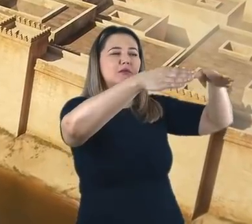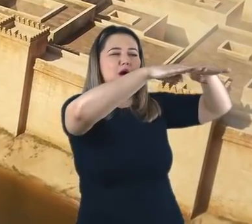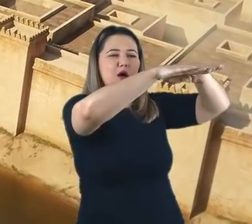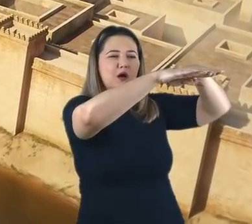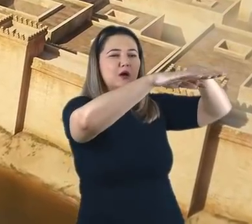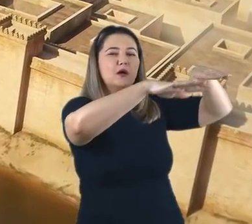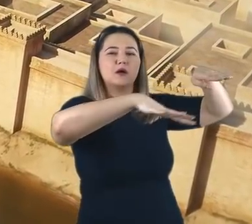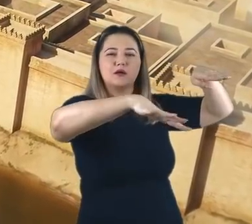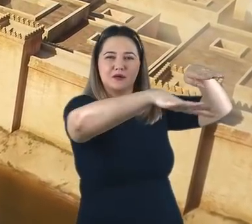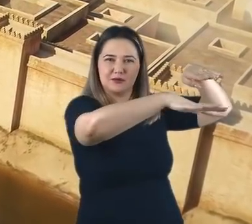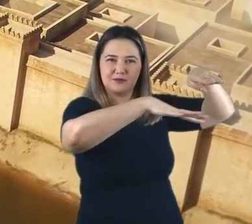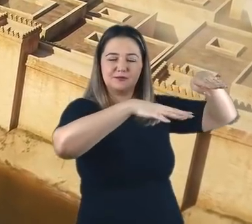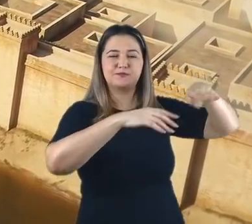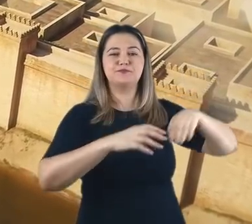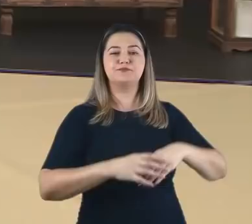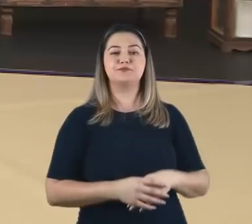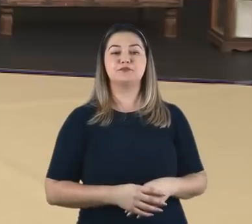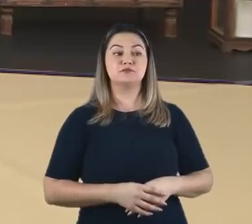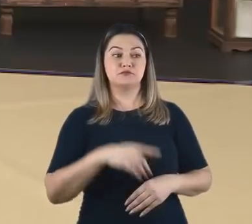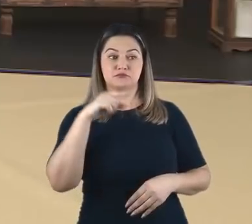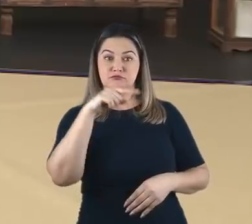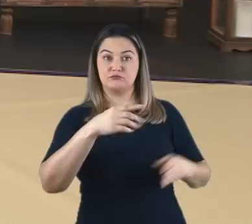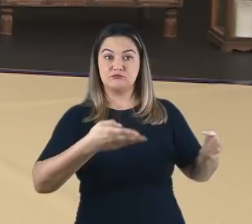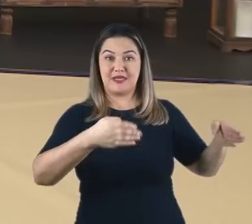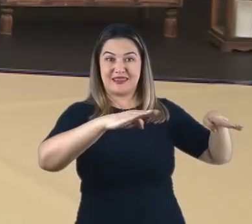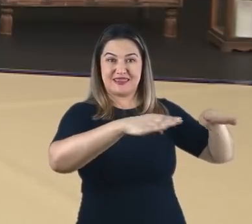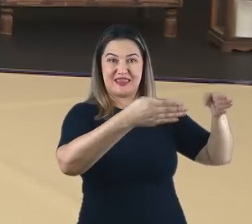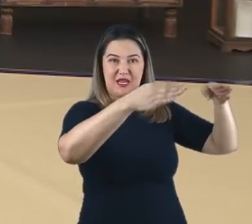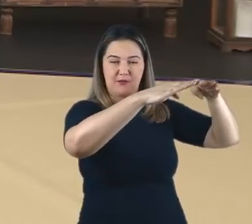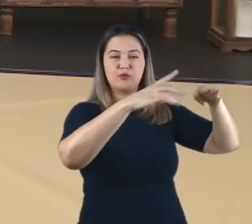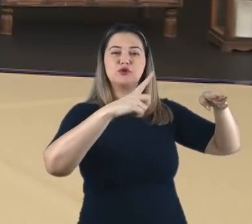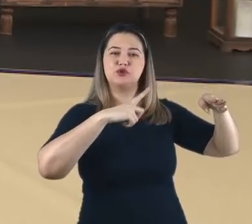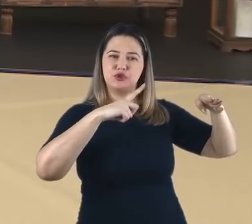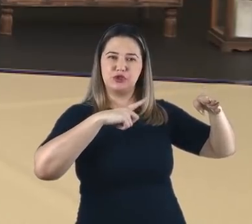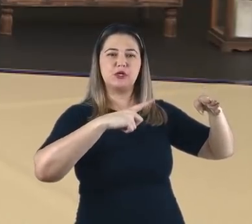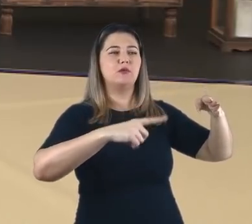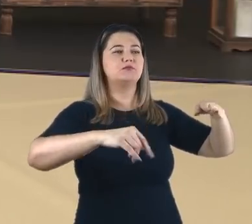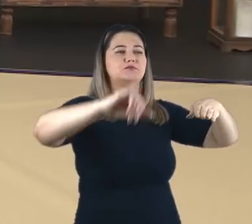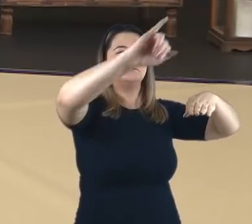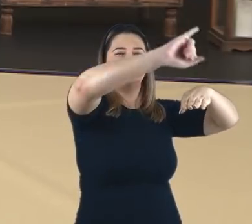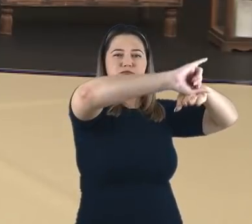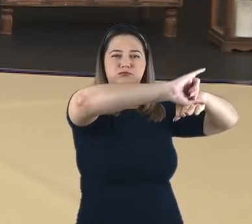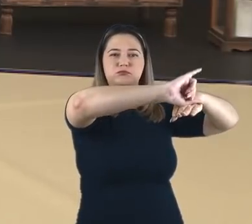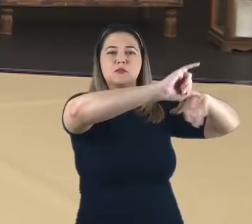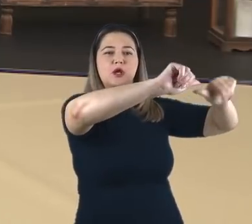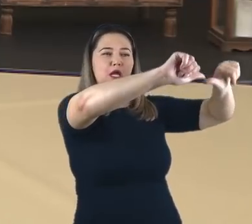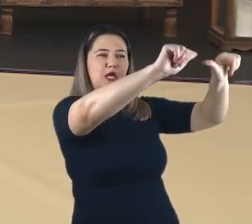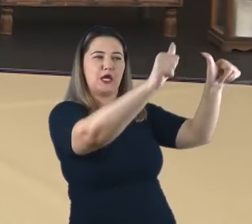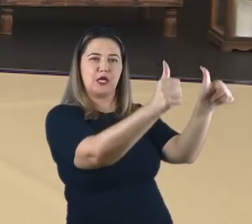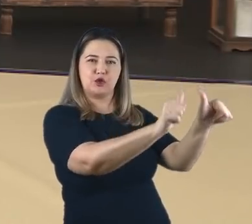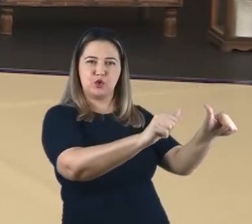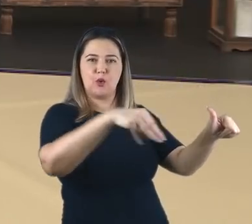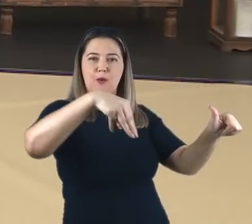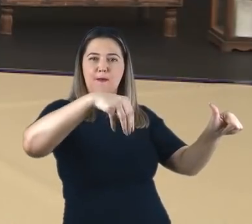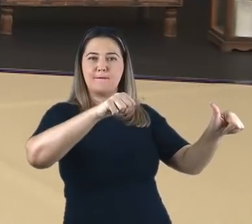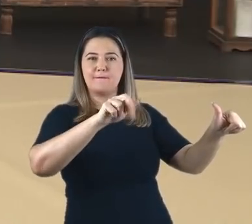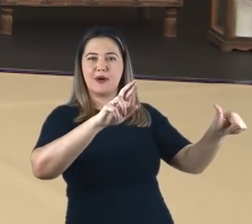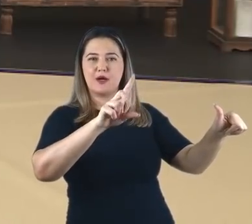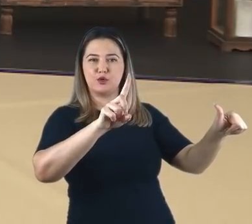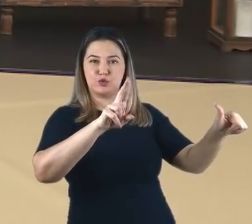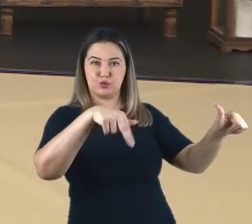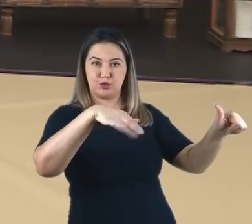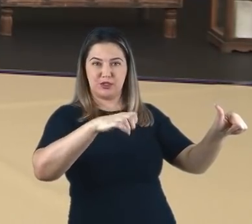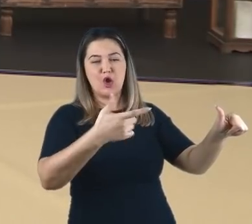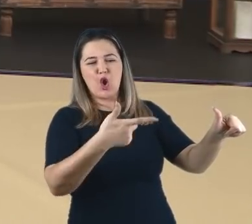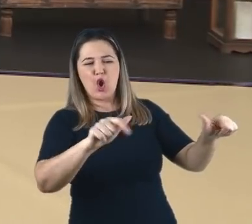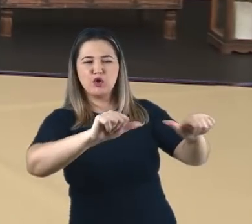como sendo a torre de Babel. Nesse templo, o povo adorava a imagem de Marduk, que era rodeada por imagens de outros